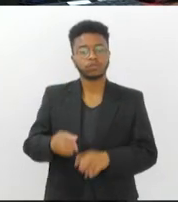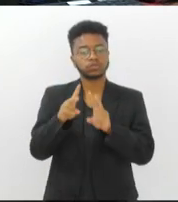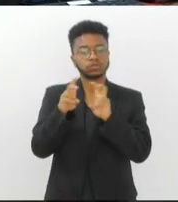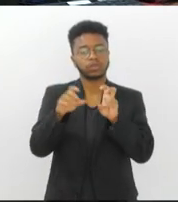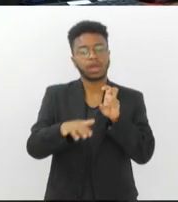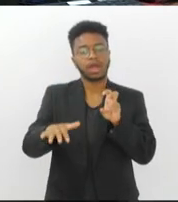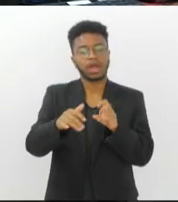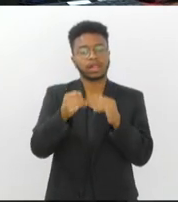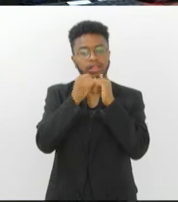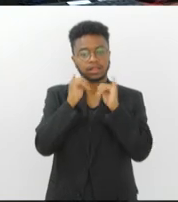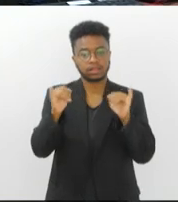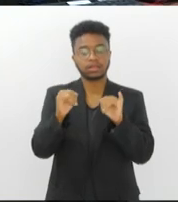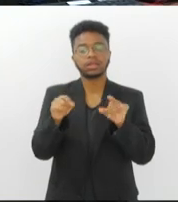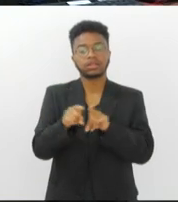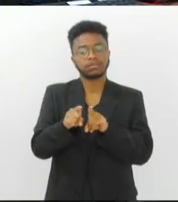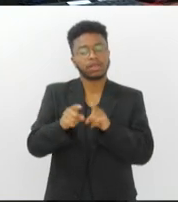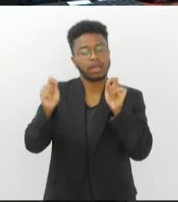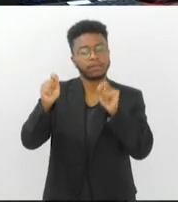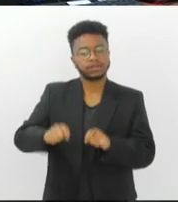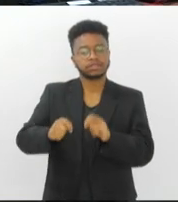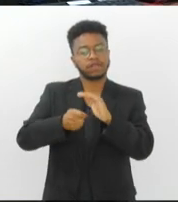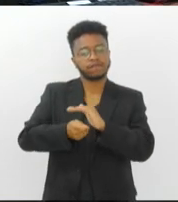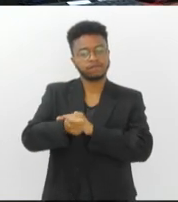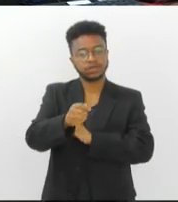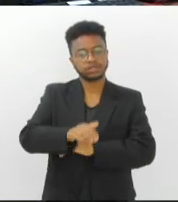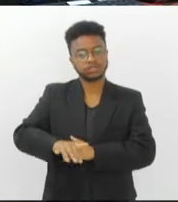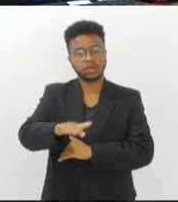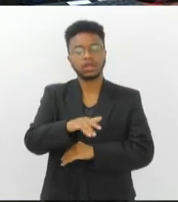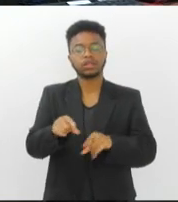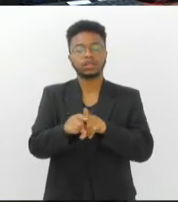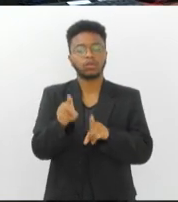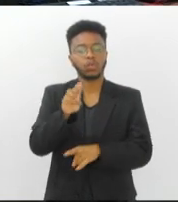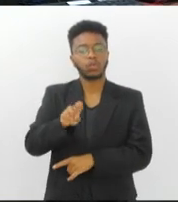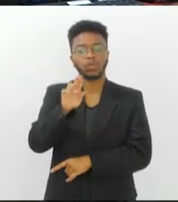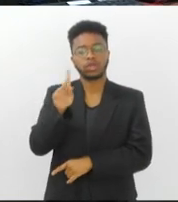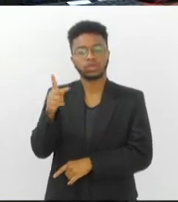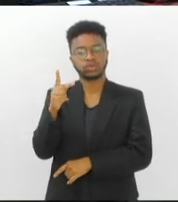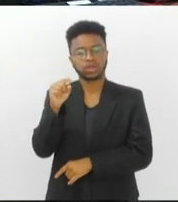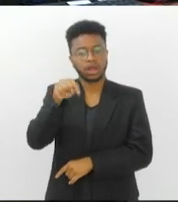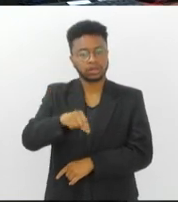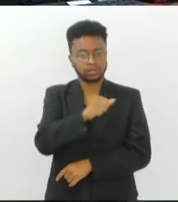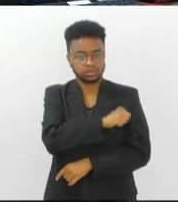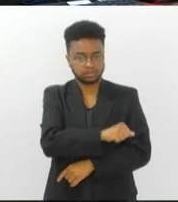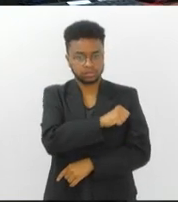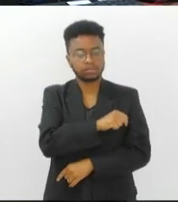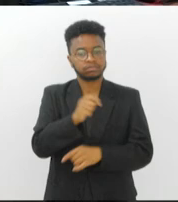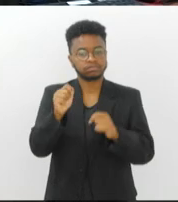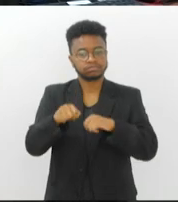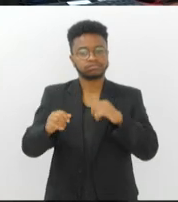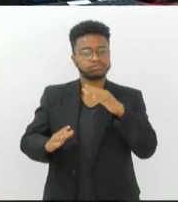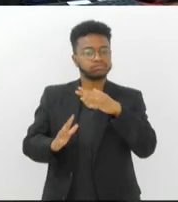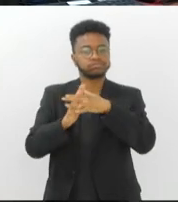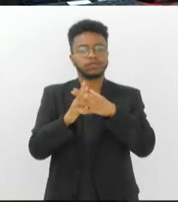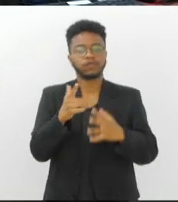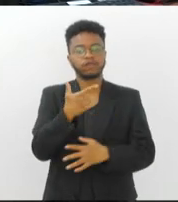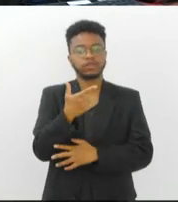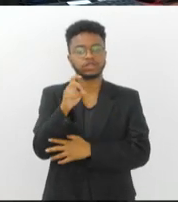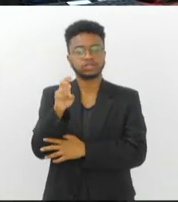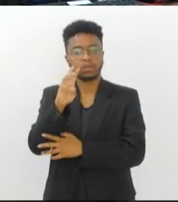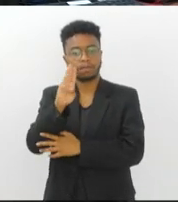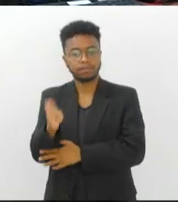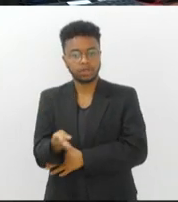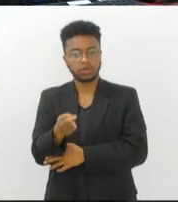potencial de investimentos na produção e uso do hidrogênio aqui no Estado ultrapassa os R$ 25 bilhões.